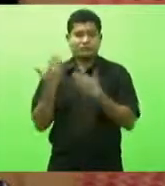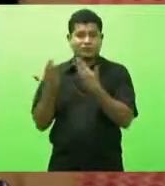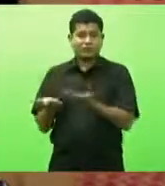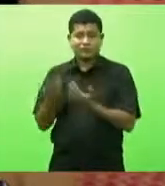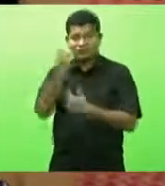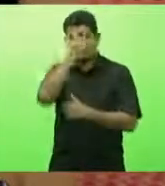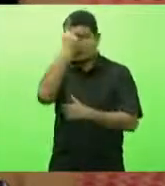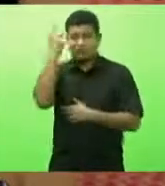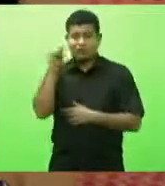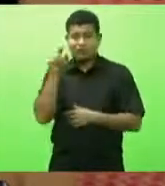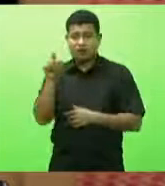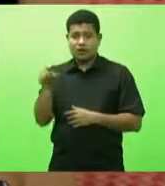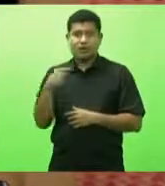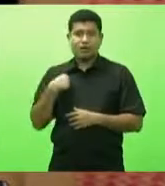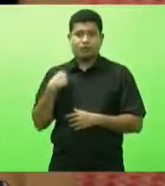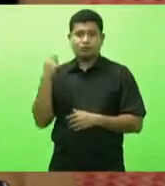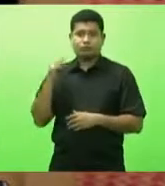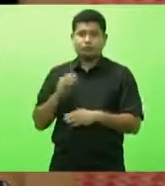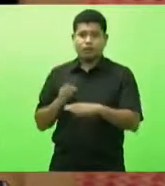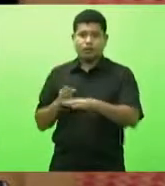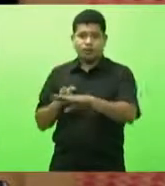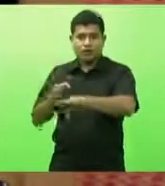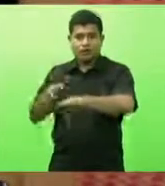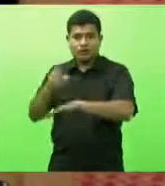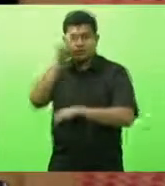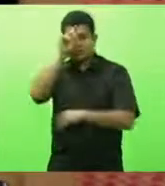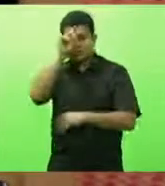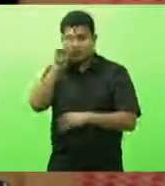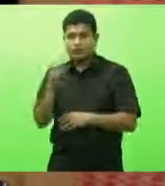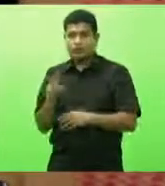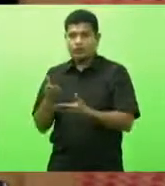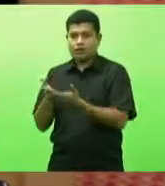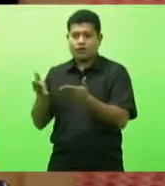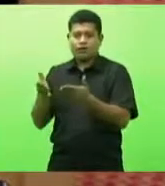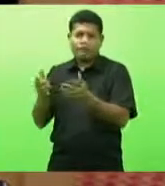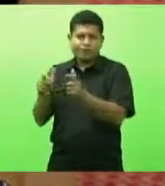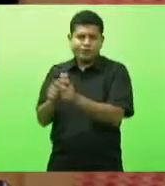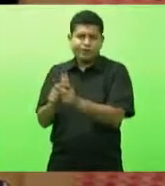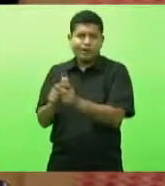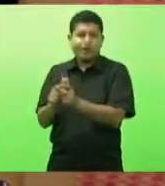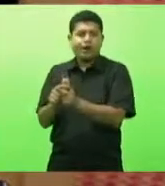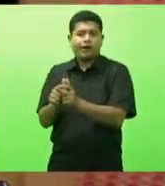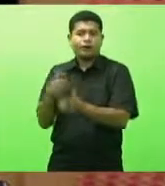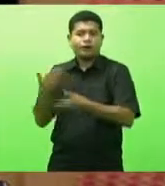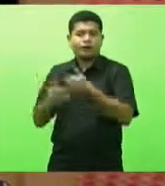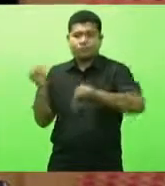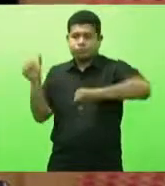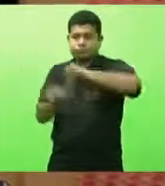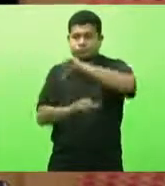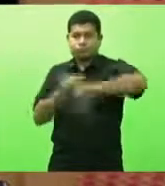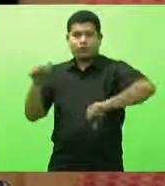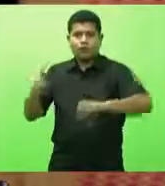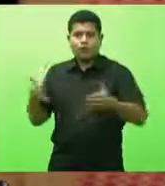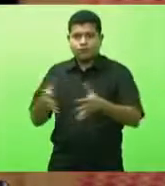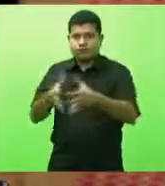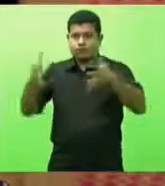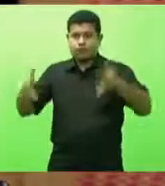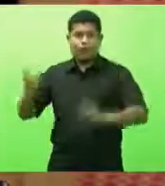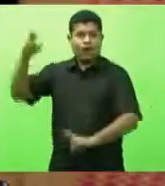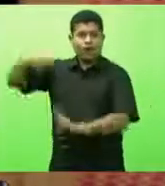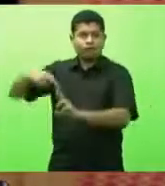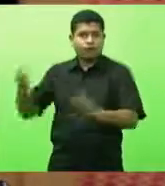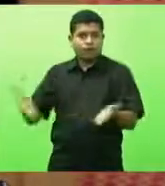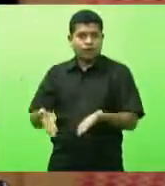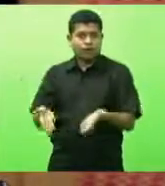pegou um hospital pequeno e transformou numa referência e tenho certeza, ele